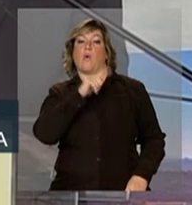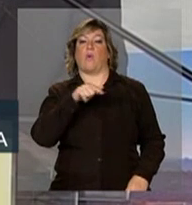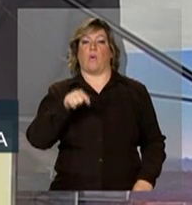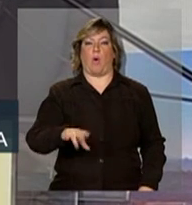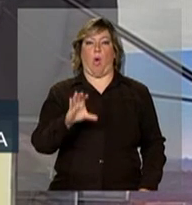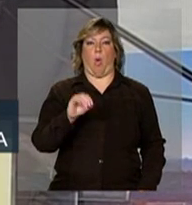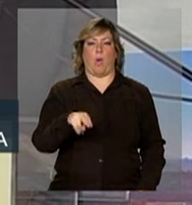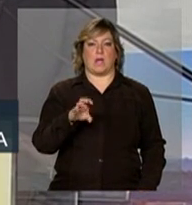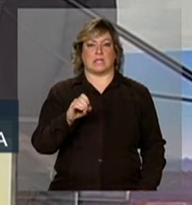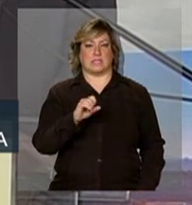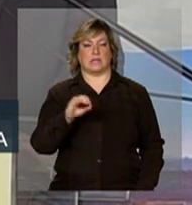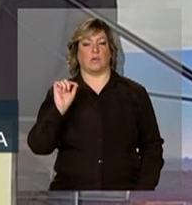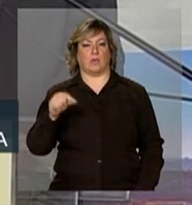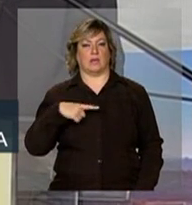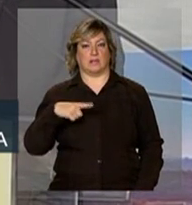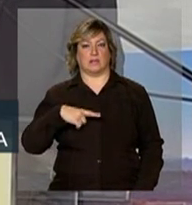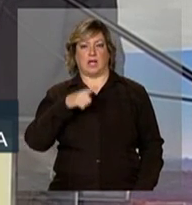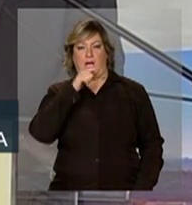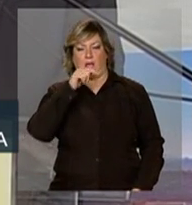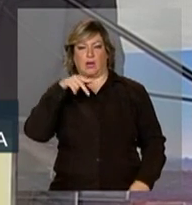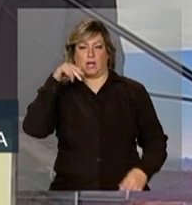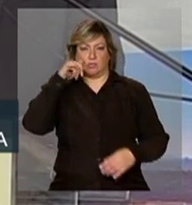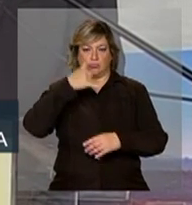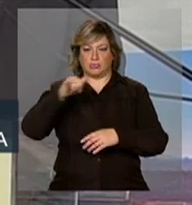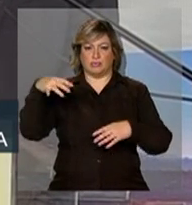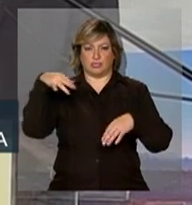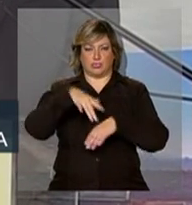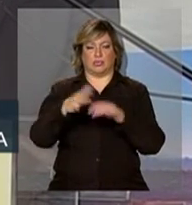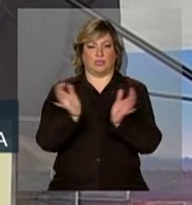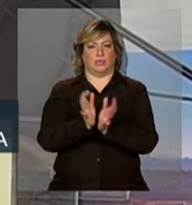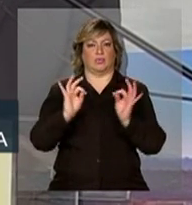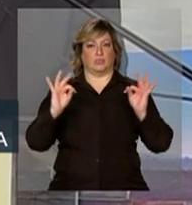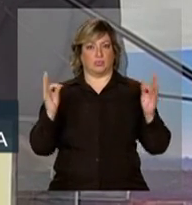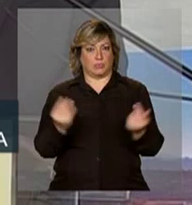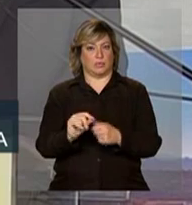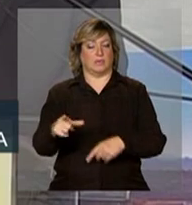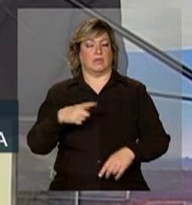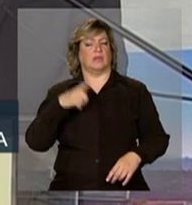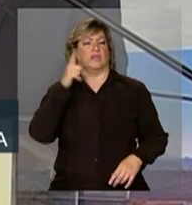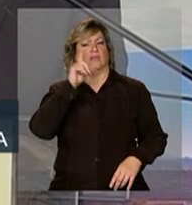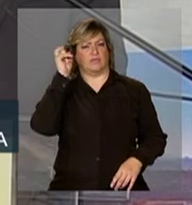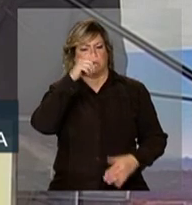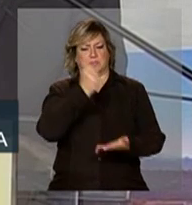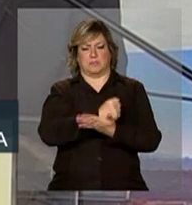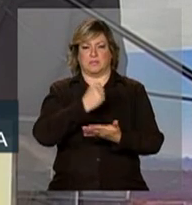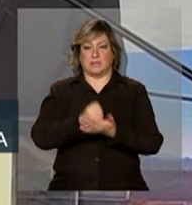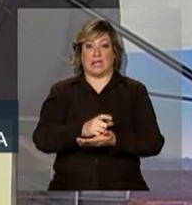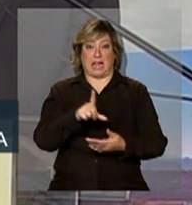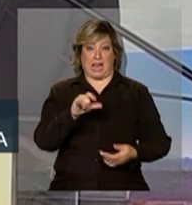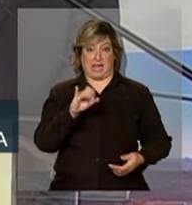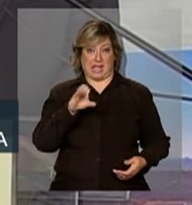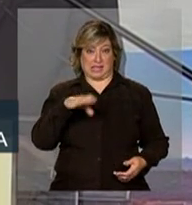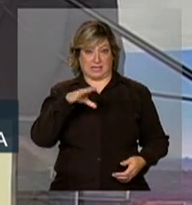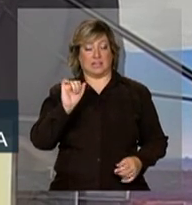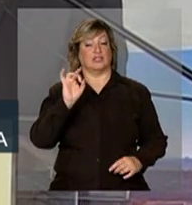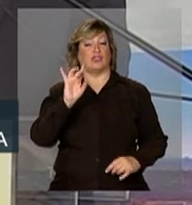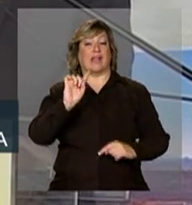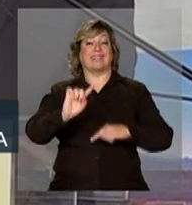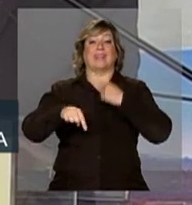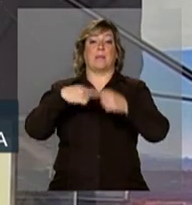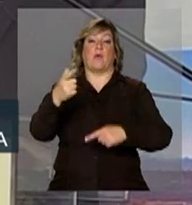decididos pelo maior valor de uso do bem público. A licença ambiental prévia era concedida somente após o leilão.